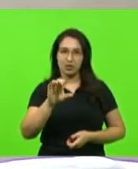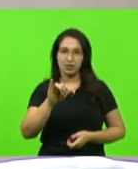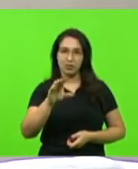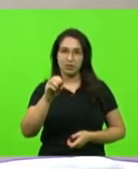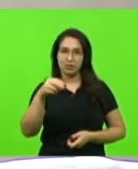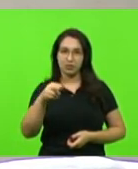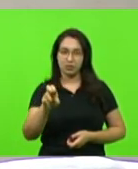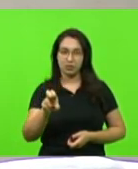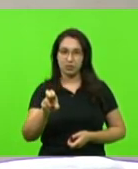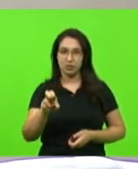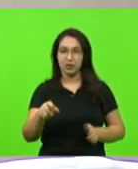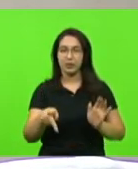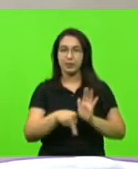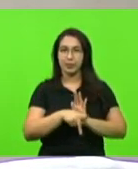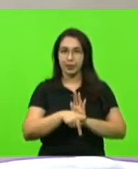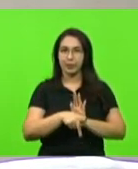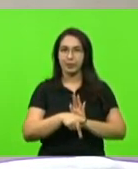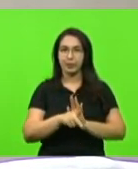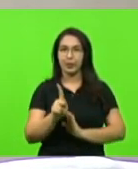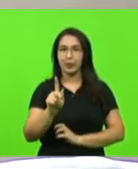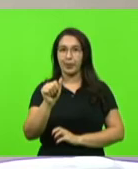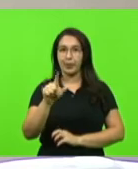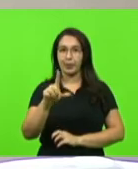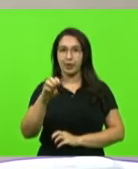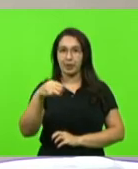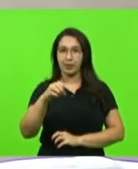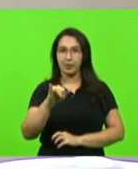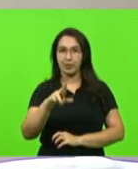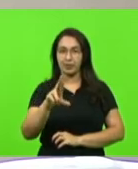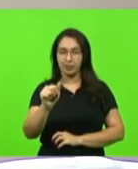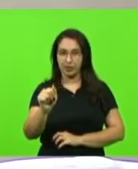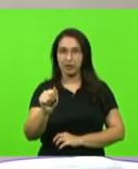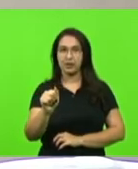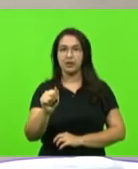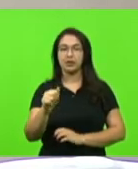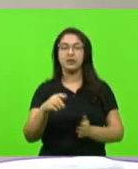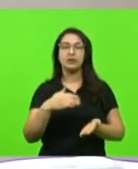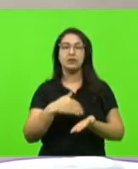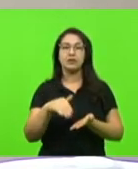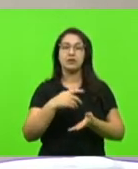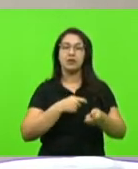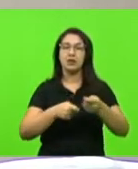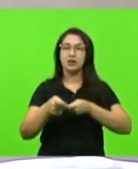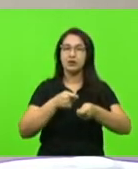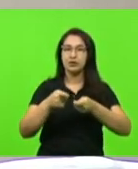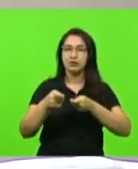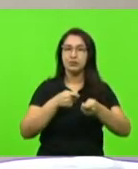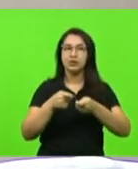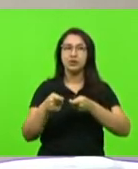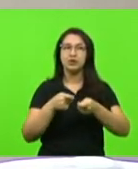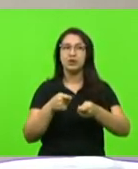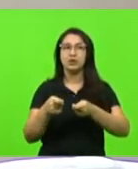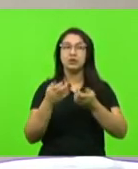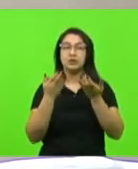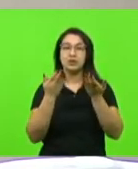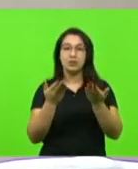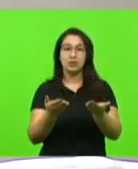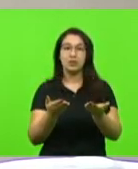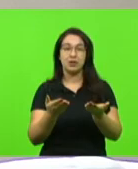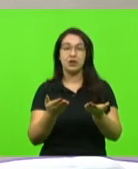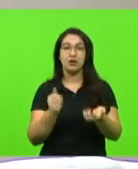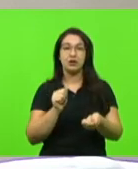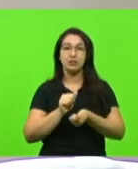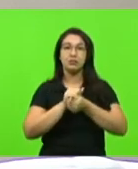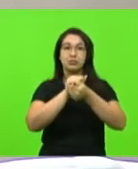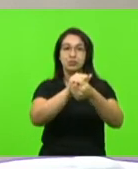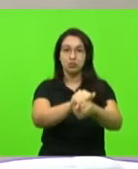da cidade de Palmeiras, bem como também o secretário da administração que lhe acompanha